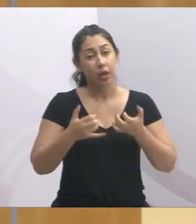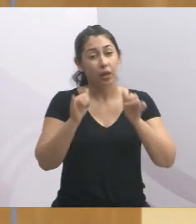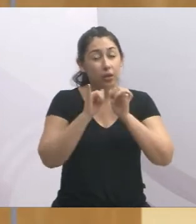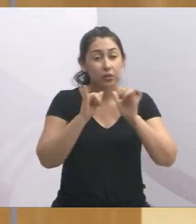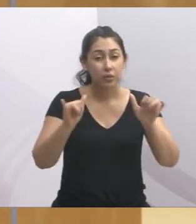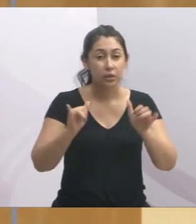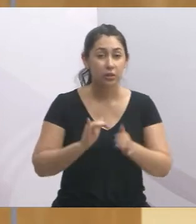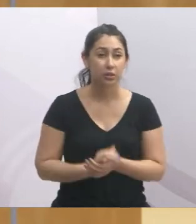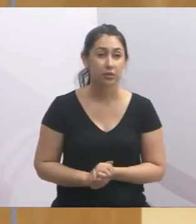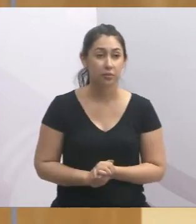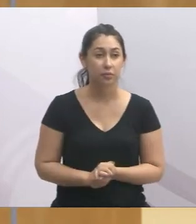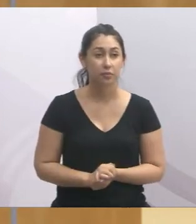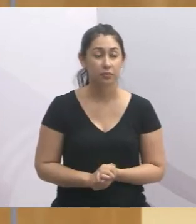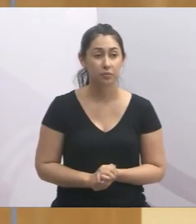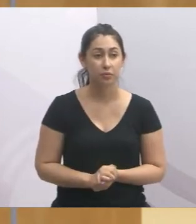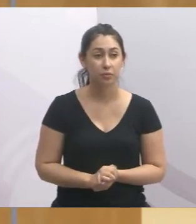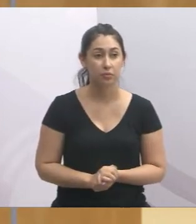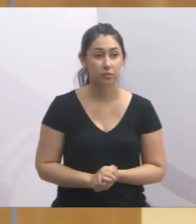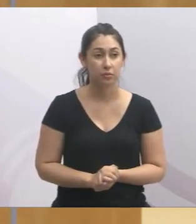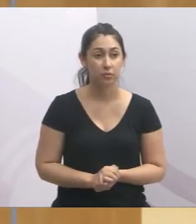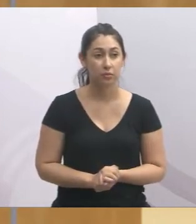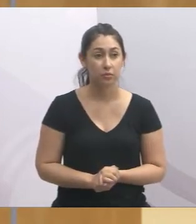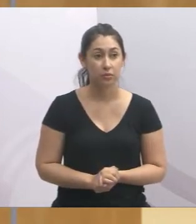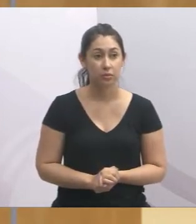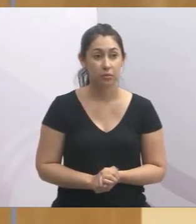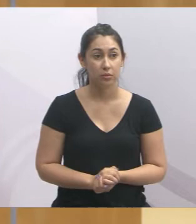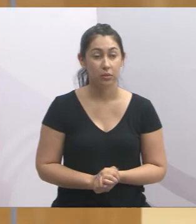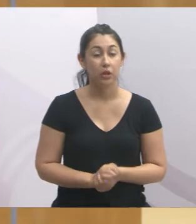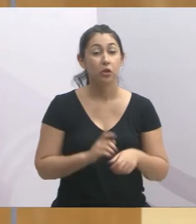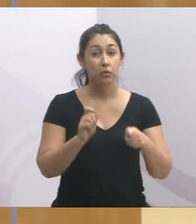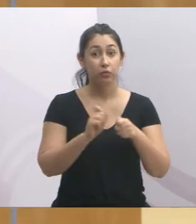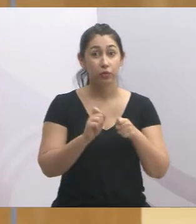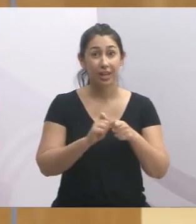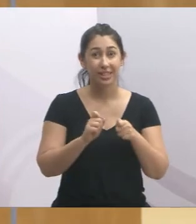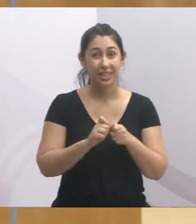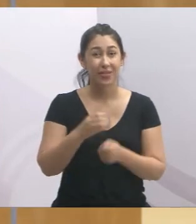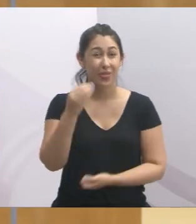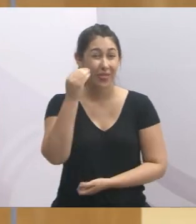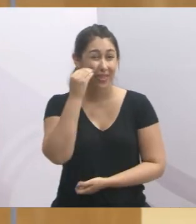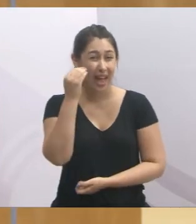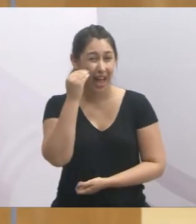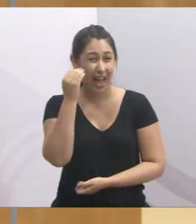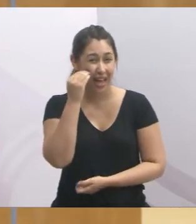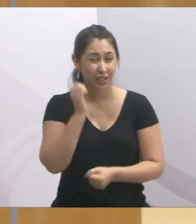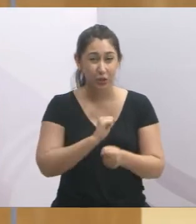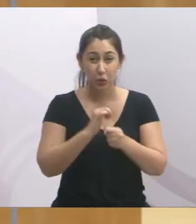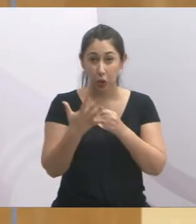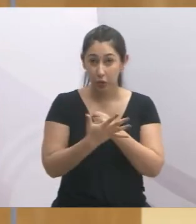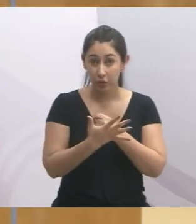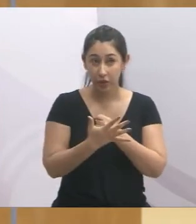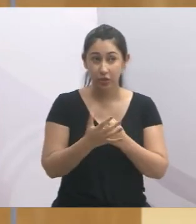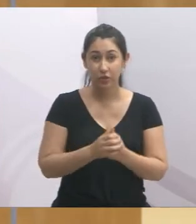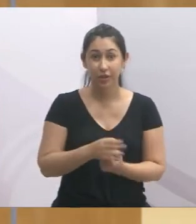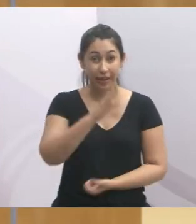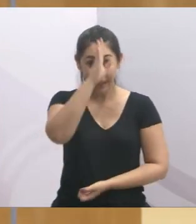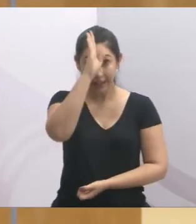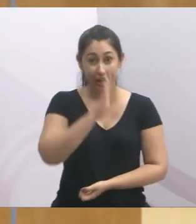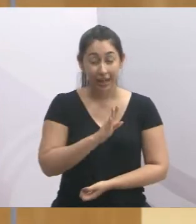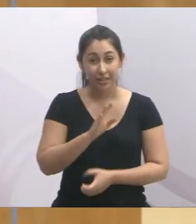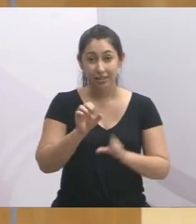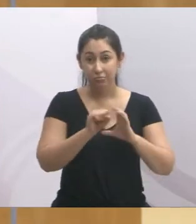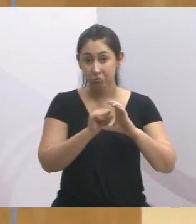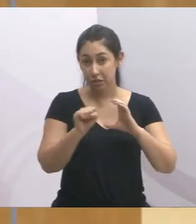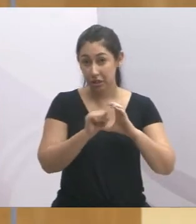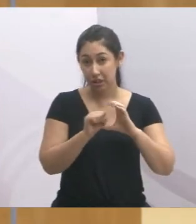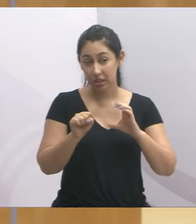munícipes que está sendo realizado teste para a Covid-19 gratuitamente na Santa